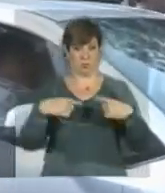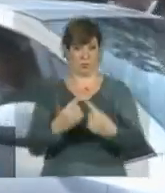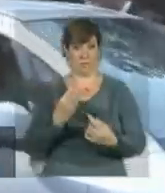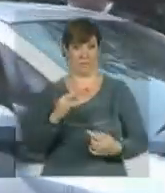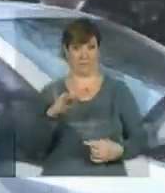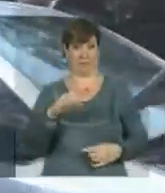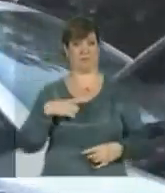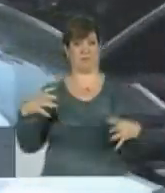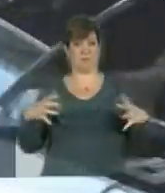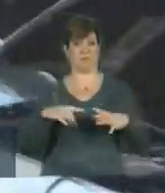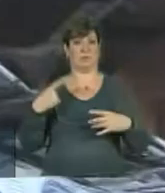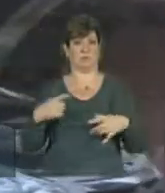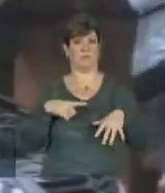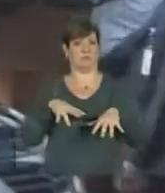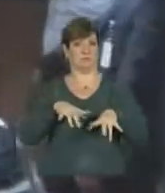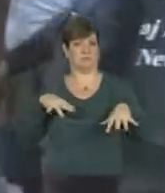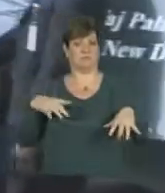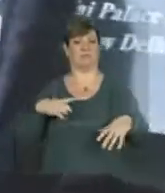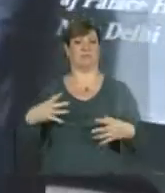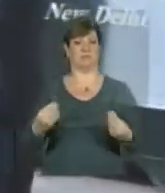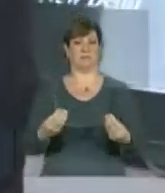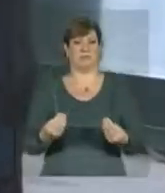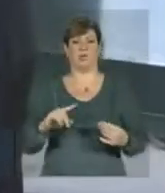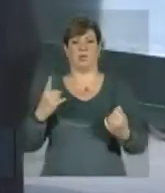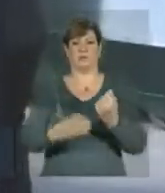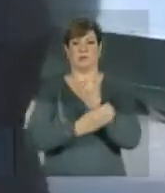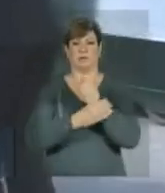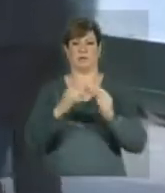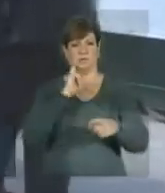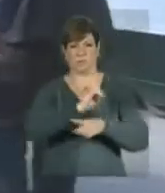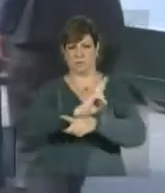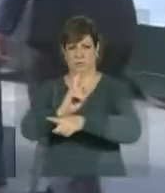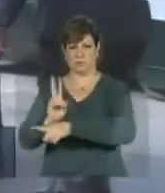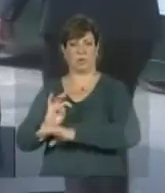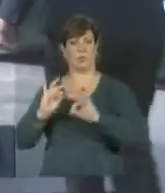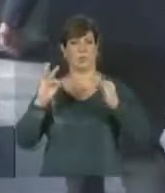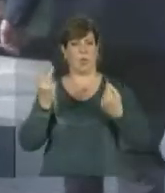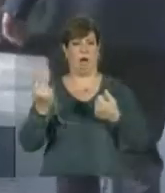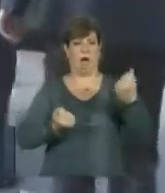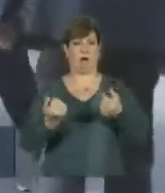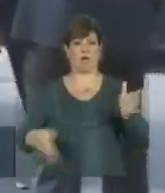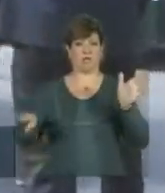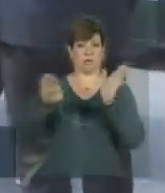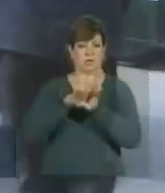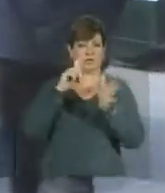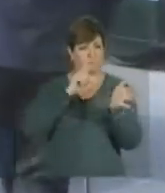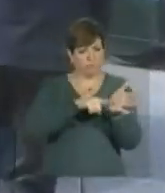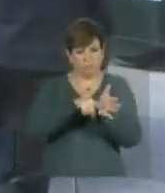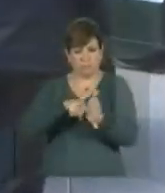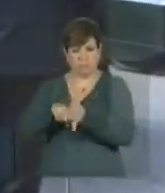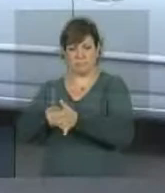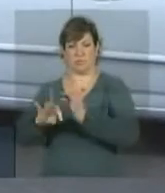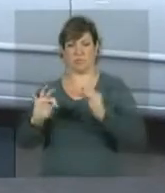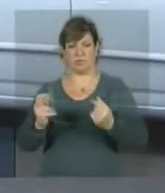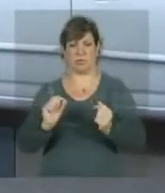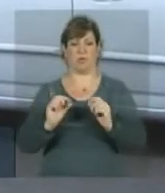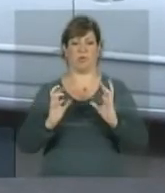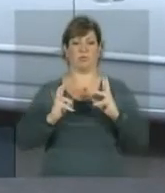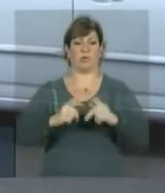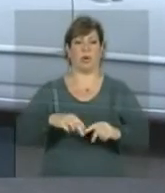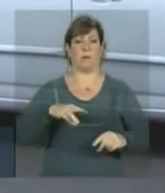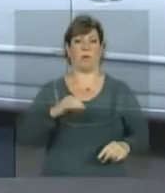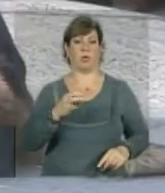ser realizado o encontro, a segurança foi reforçada. Todo carro que chega é revistado. São checados motor e porta